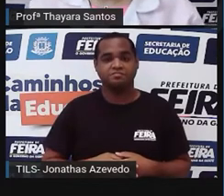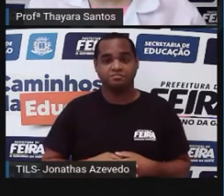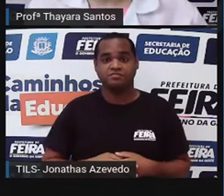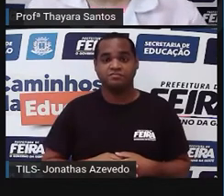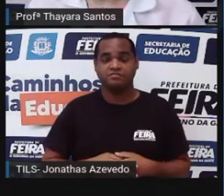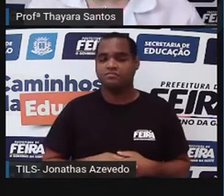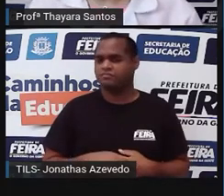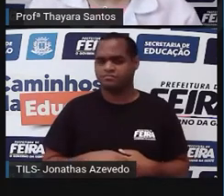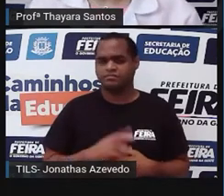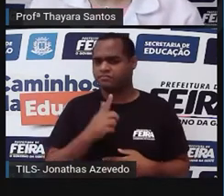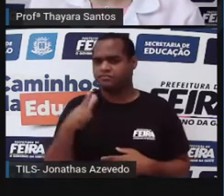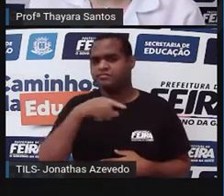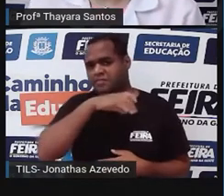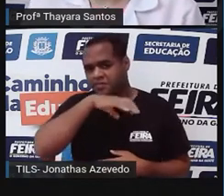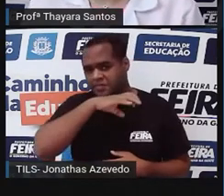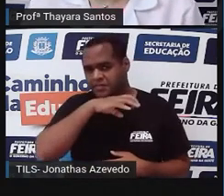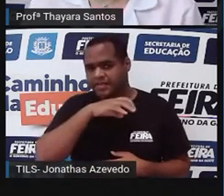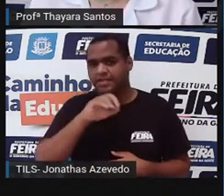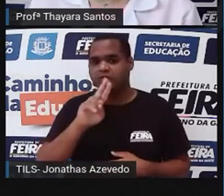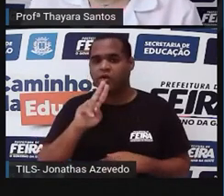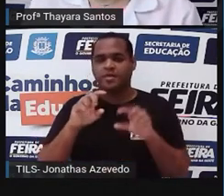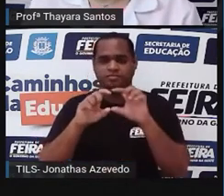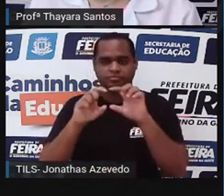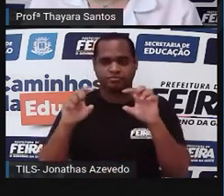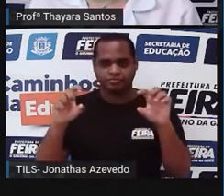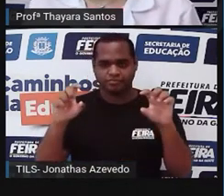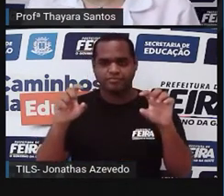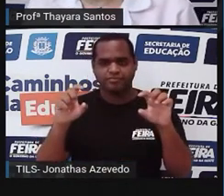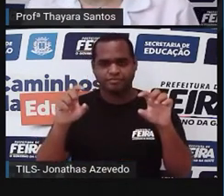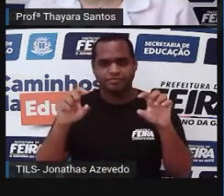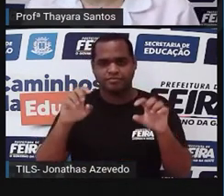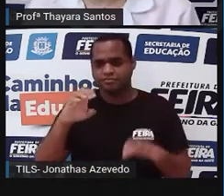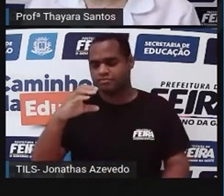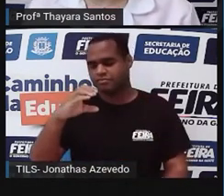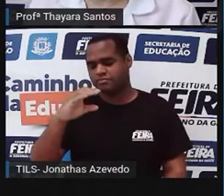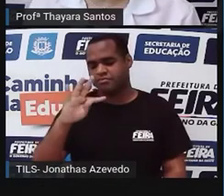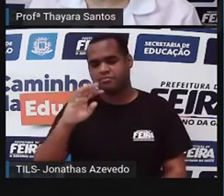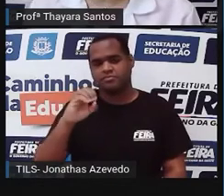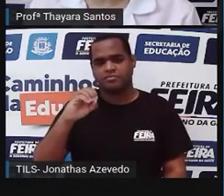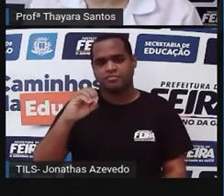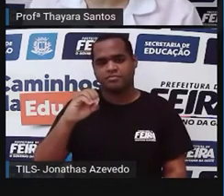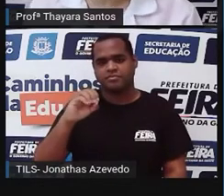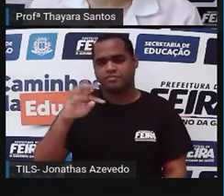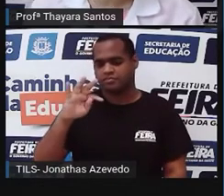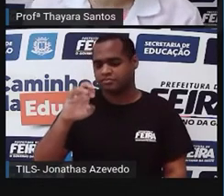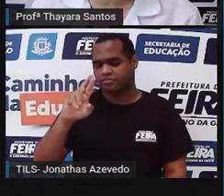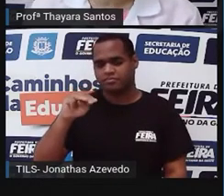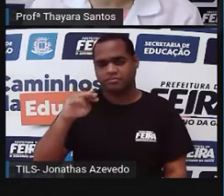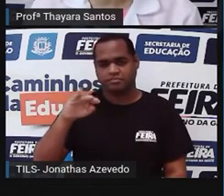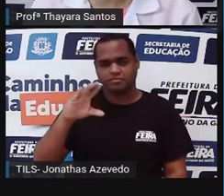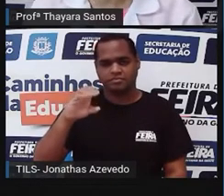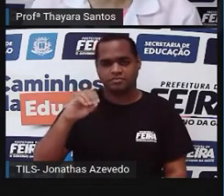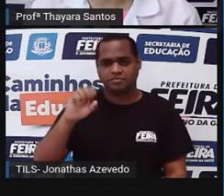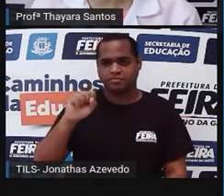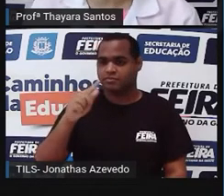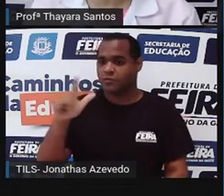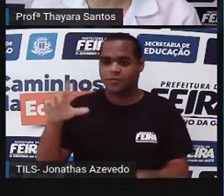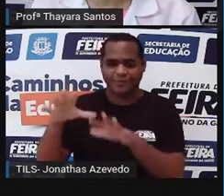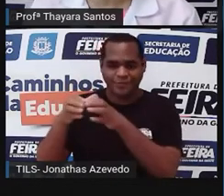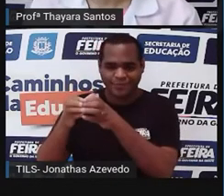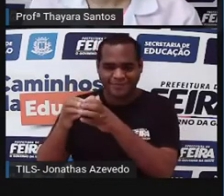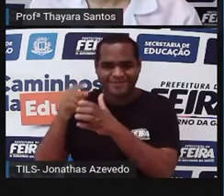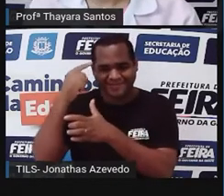Elas são animais que a gente chama de ectotérmicos. Ectotérmicos. Aqui a gente já tem uma diferença com relação aos outros três grupos que a gente estudou dos